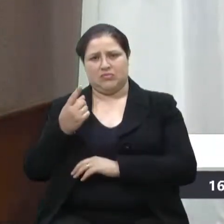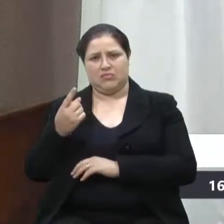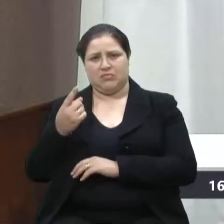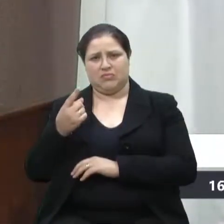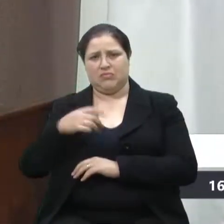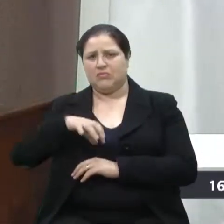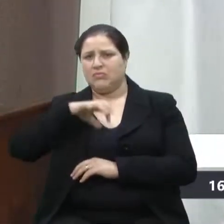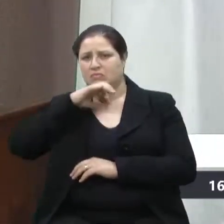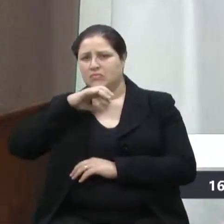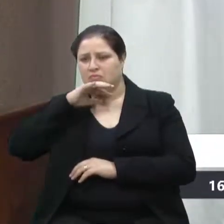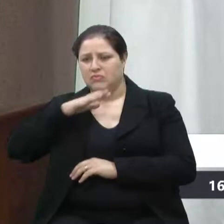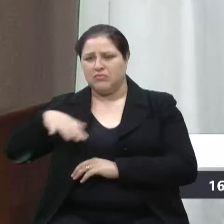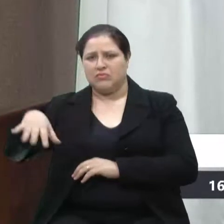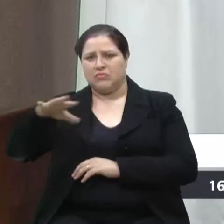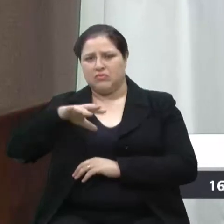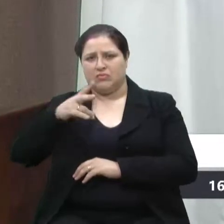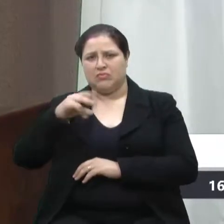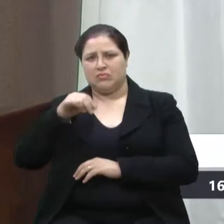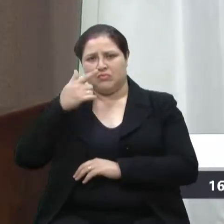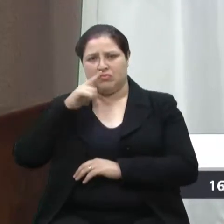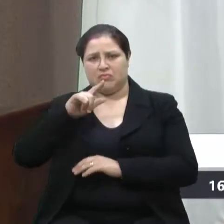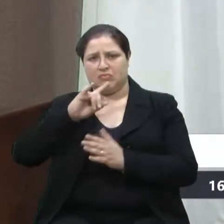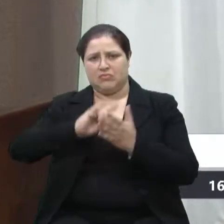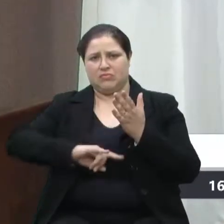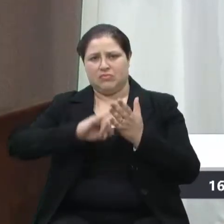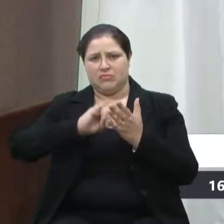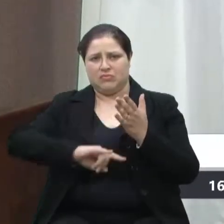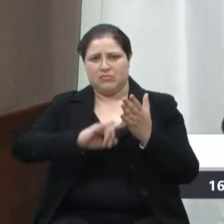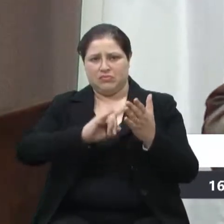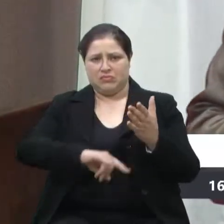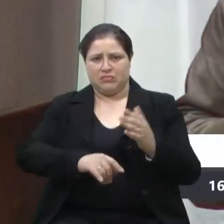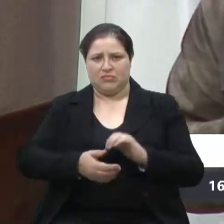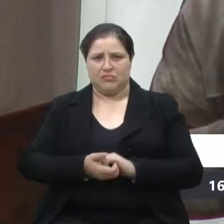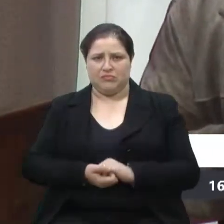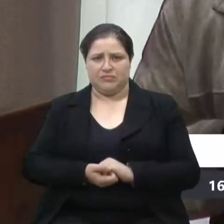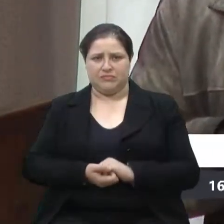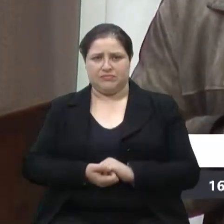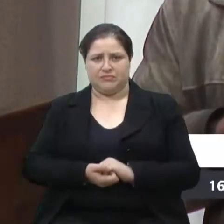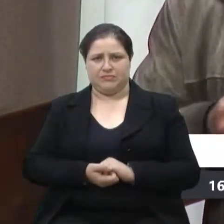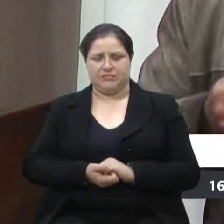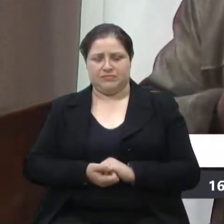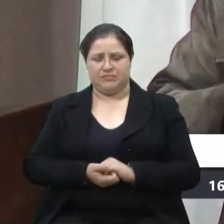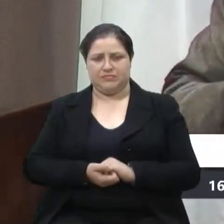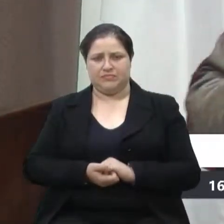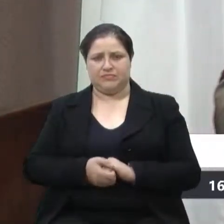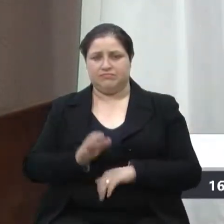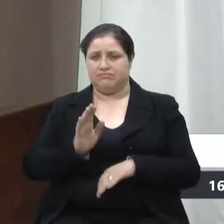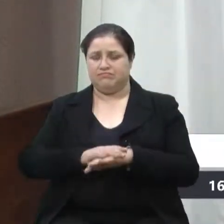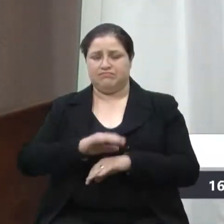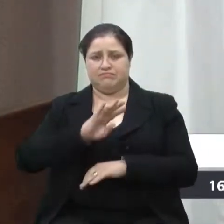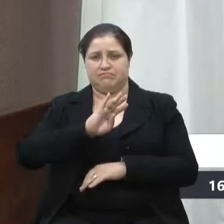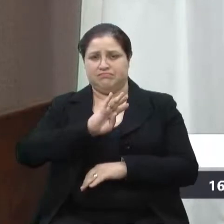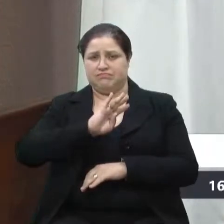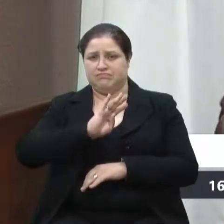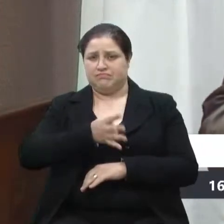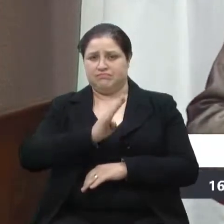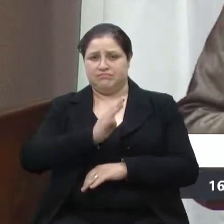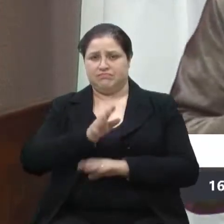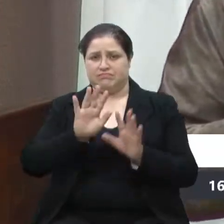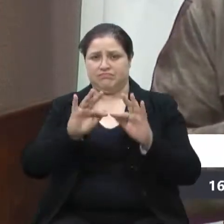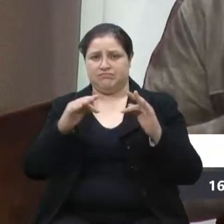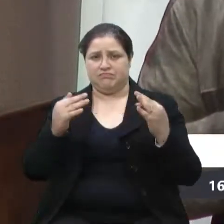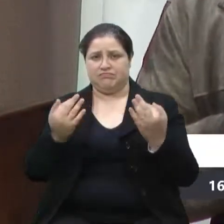que serão regularizadas. Então, são mais de 4 mil famílias,